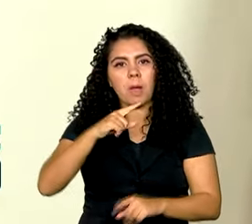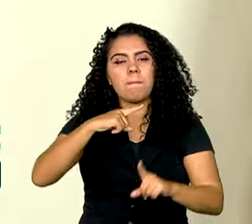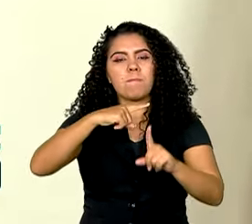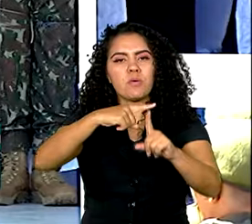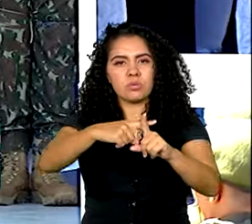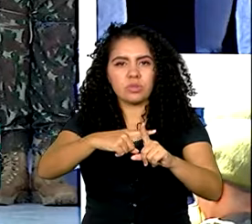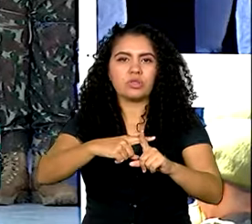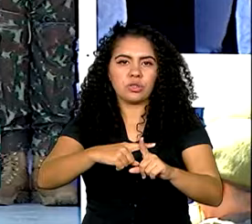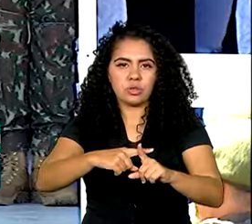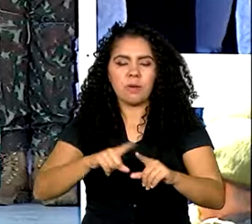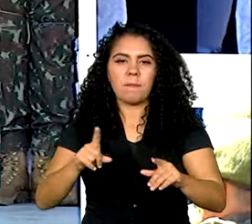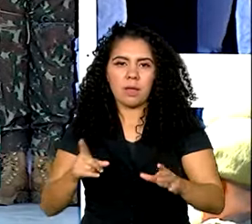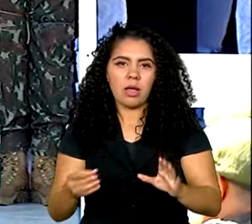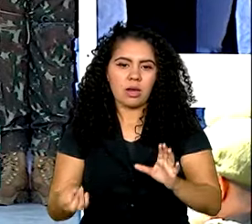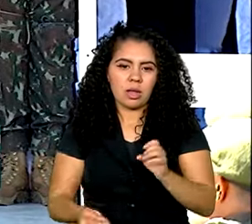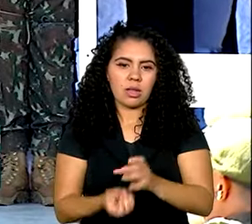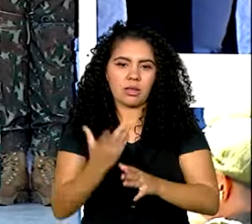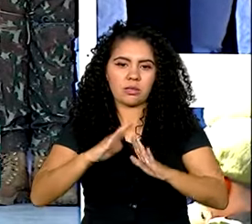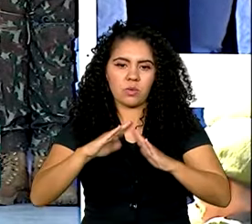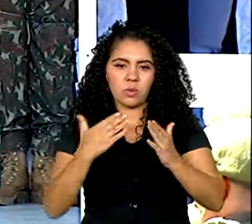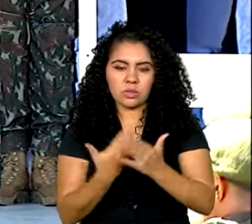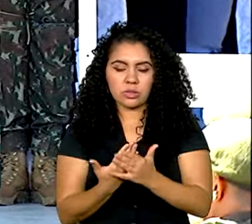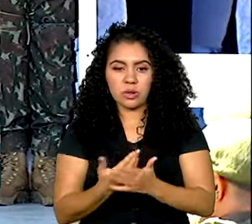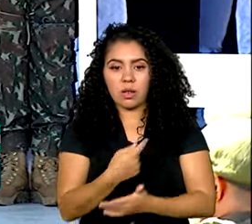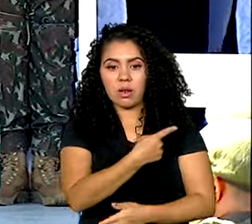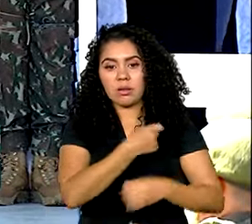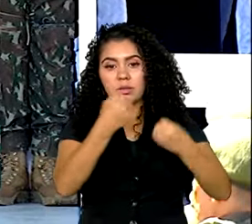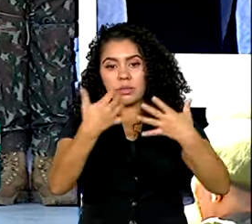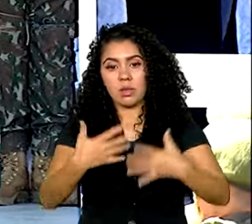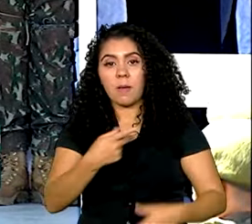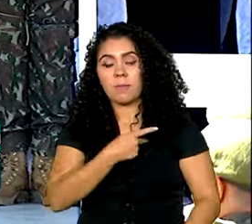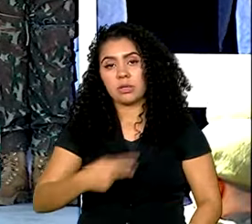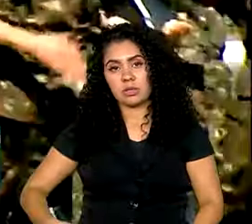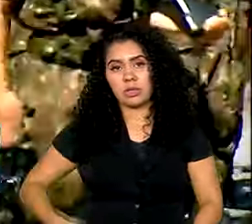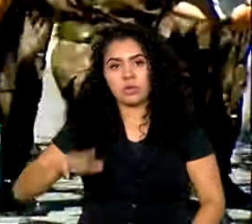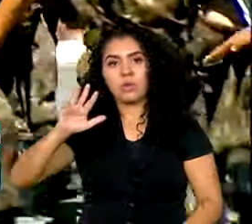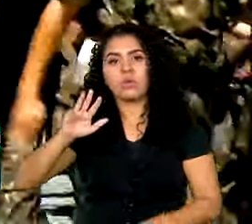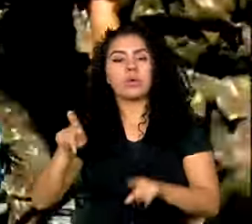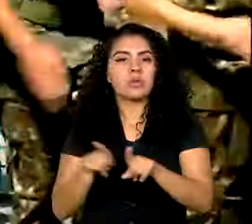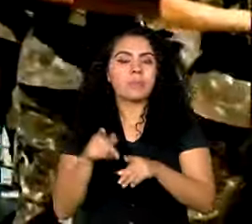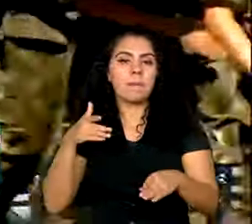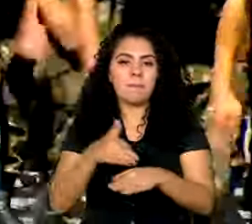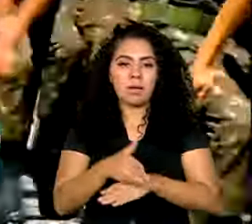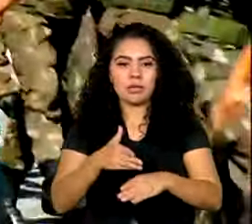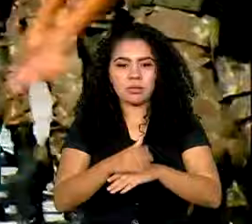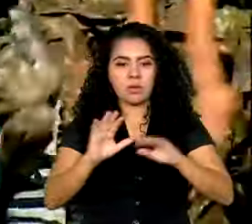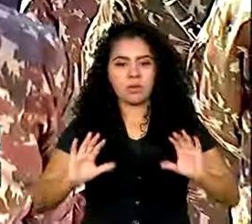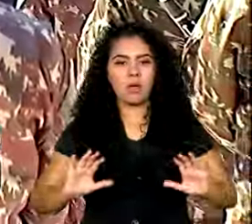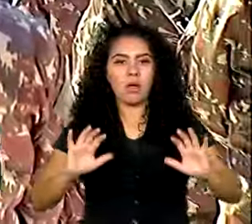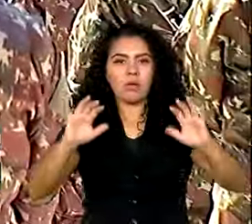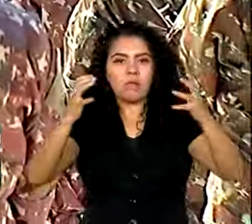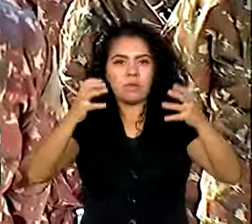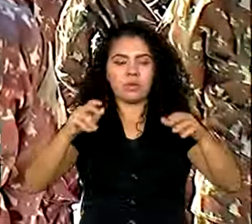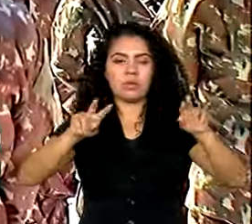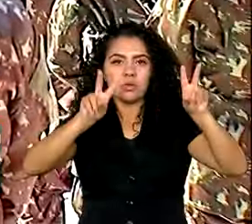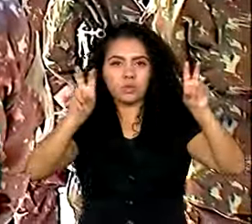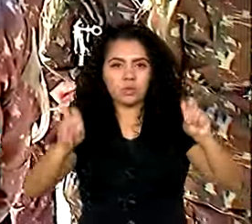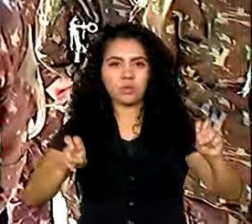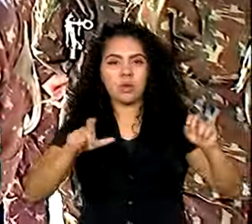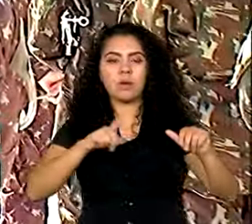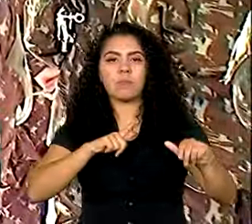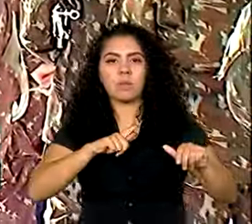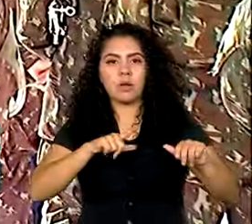sua implantação. Ainda em Pernambuco, o presidente Lula também participou da solenidade de transmissão do cargo de